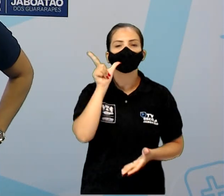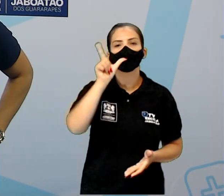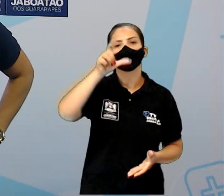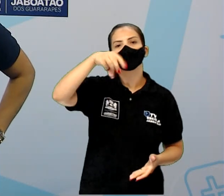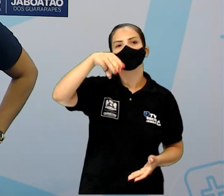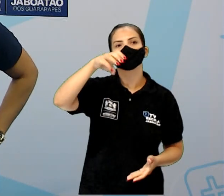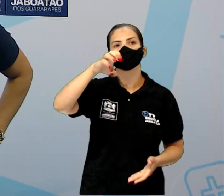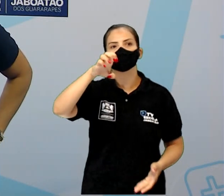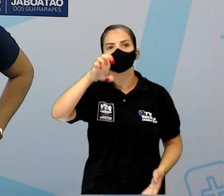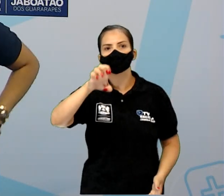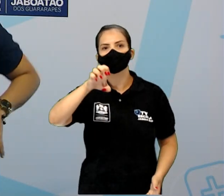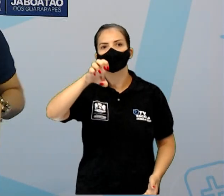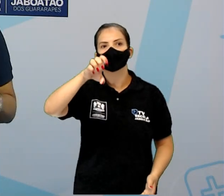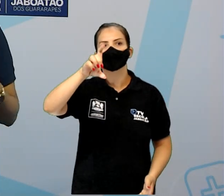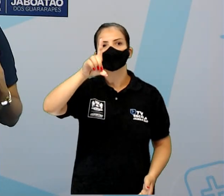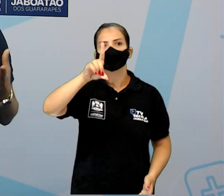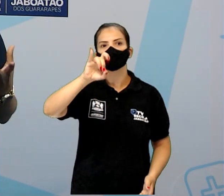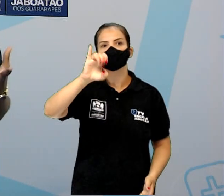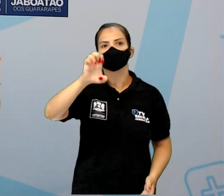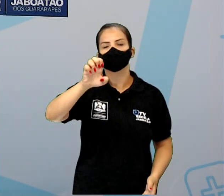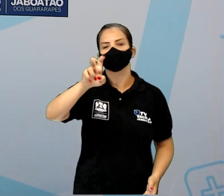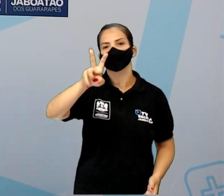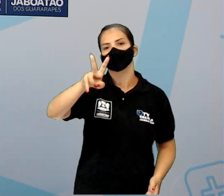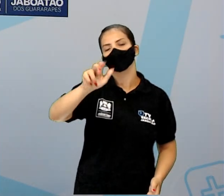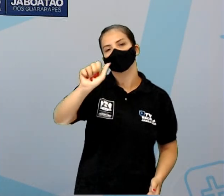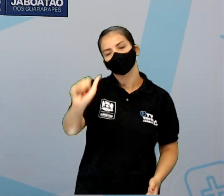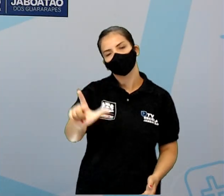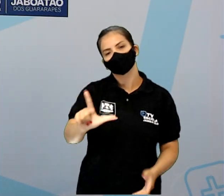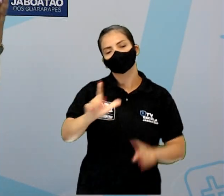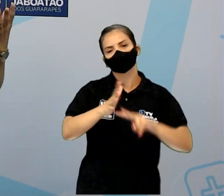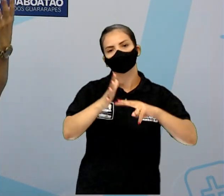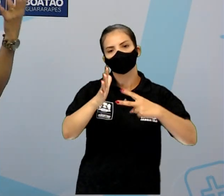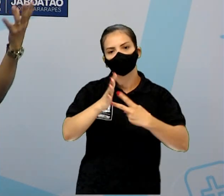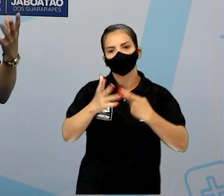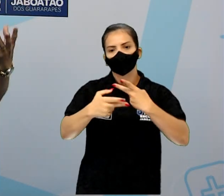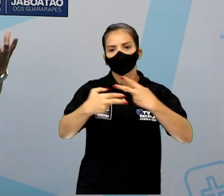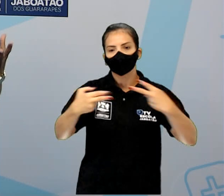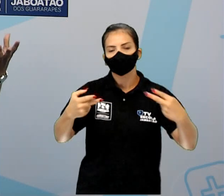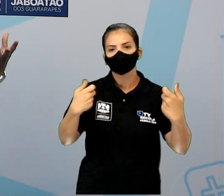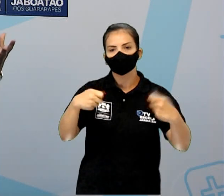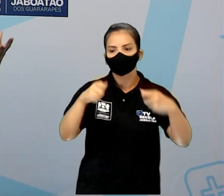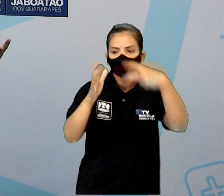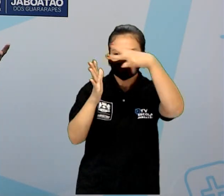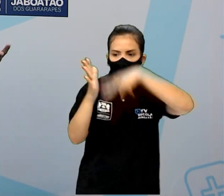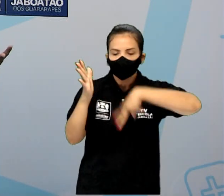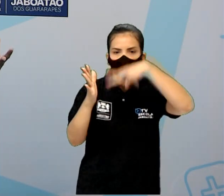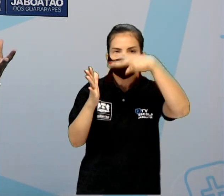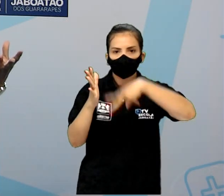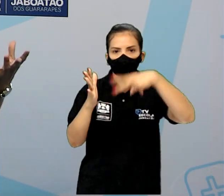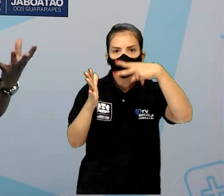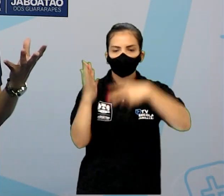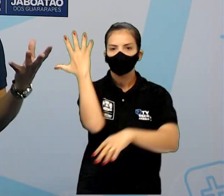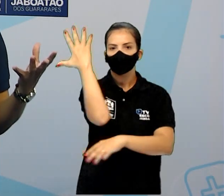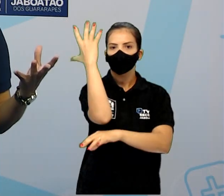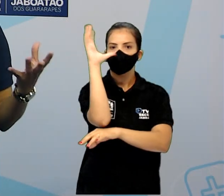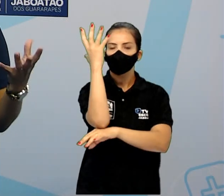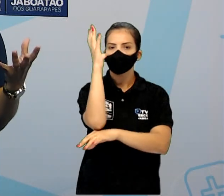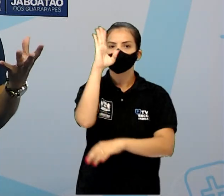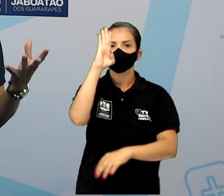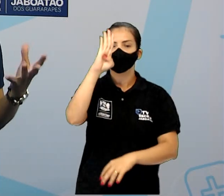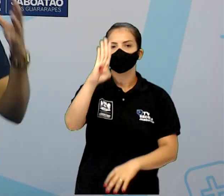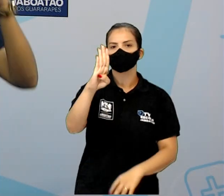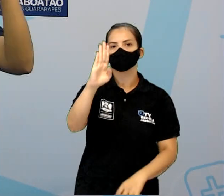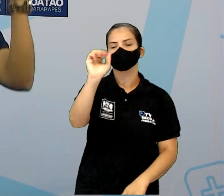É isso que a gente acabou de ver. O Balba existe, não existe? É uma árvore que tem ali no palácio Campo das Princesas,